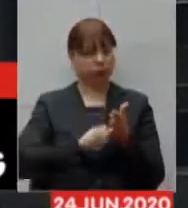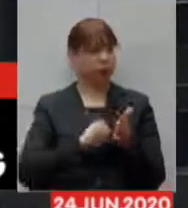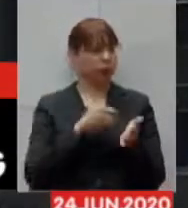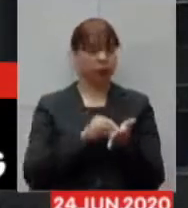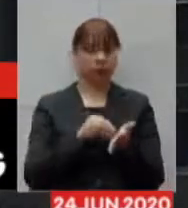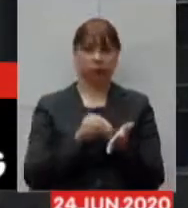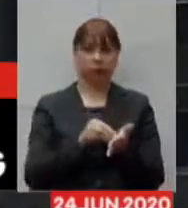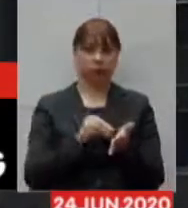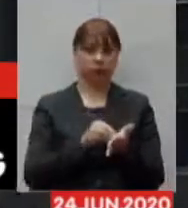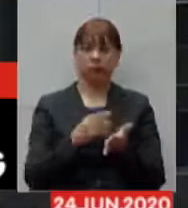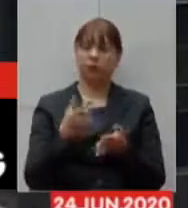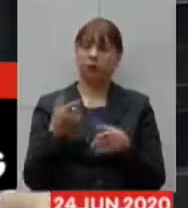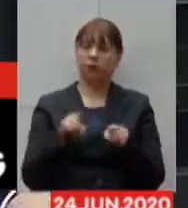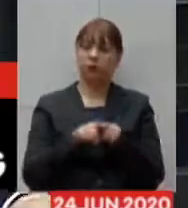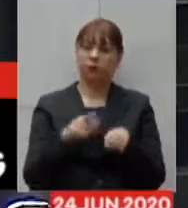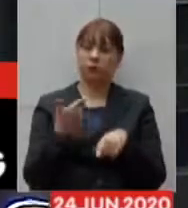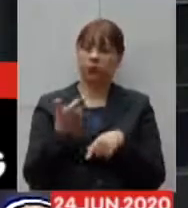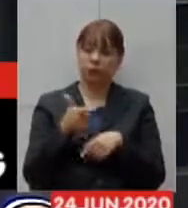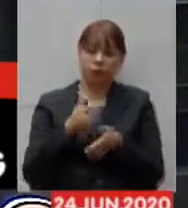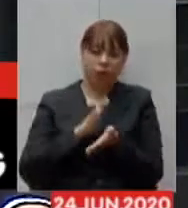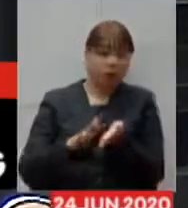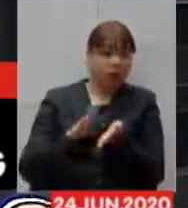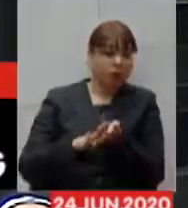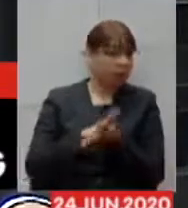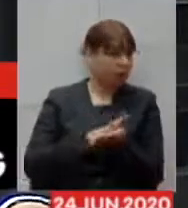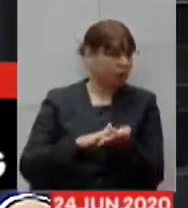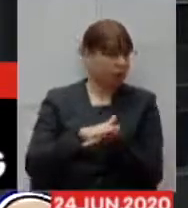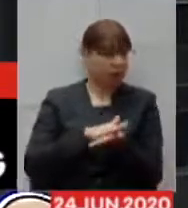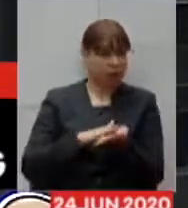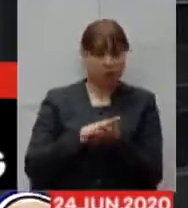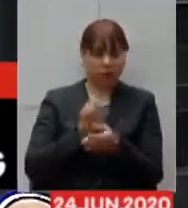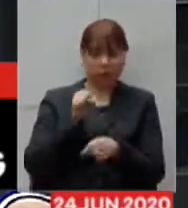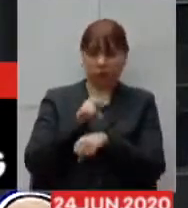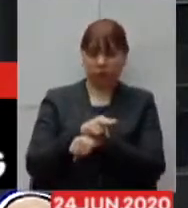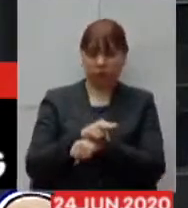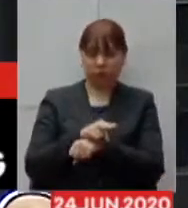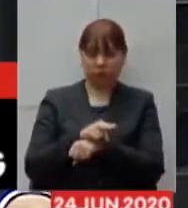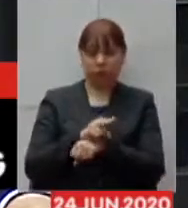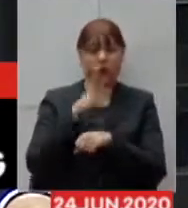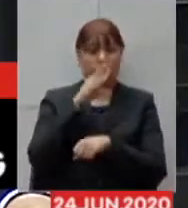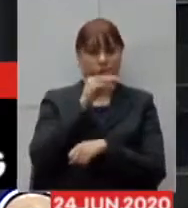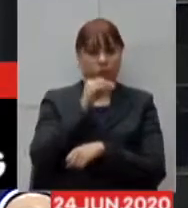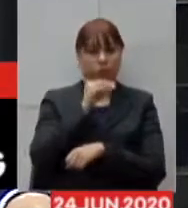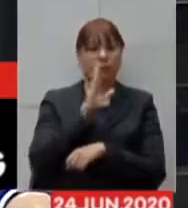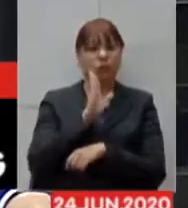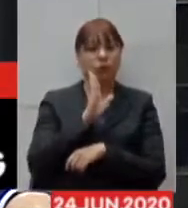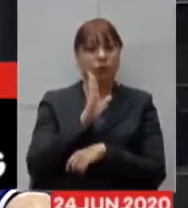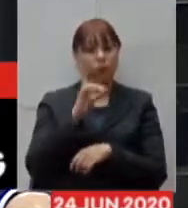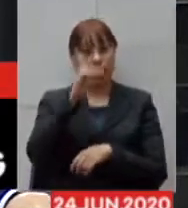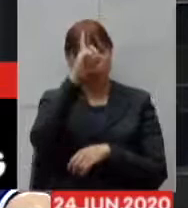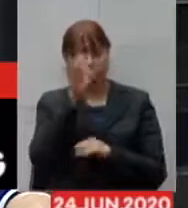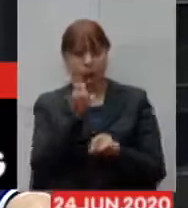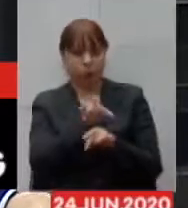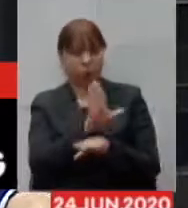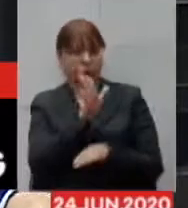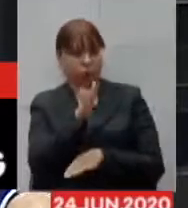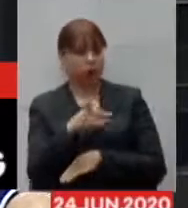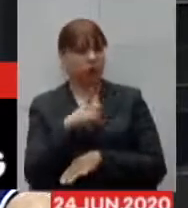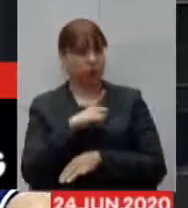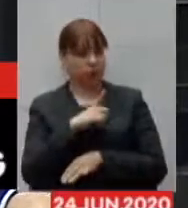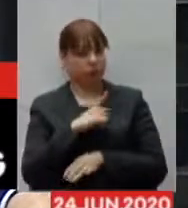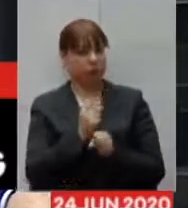gasto em contratação de pessoal, o hospital está montado. E nesta montagem,